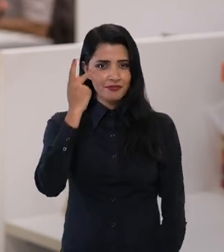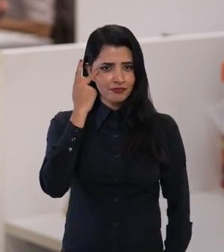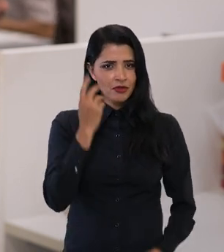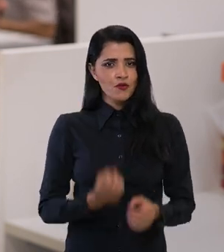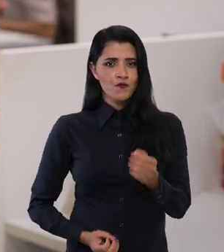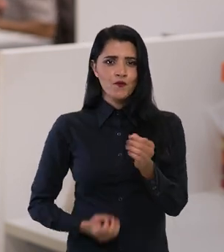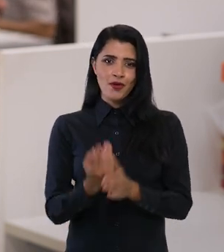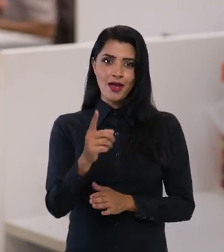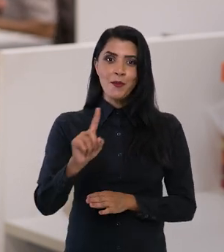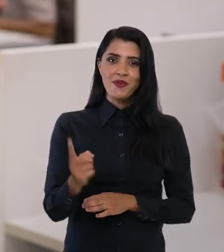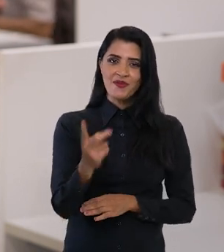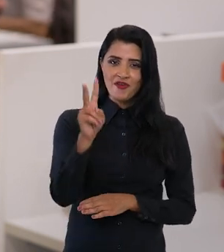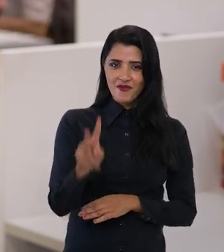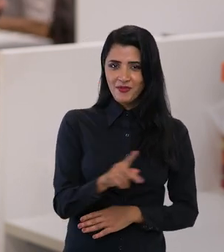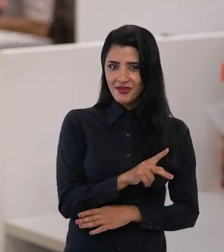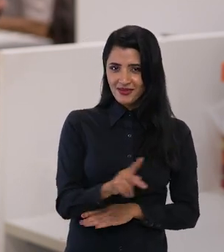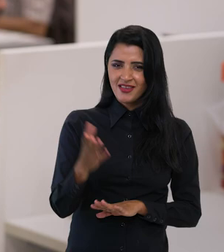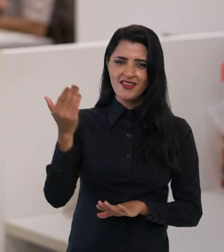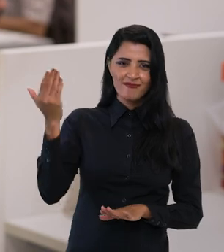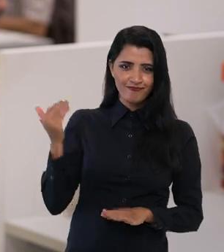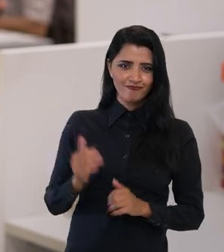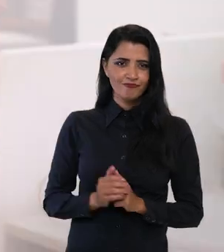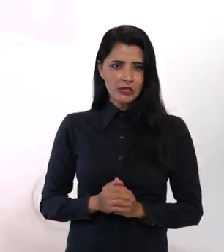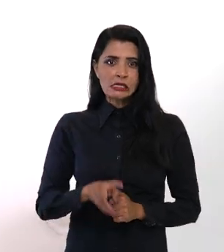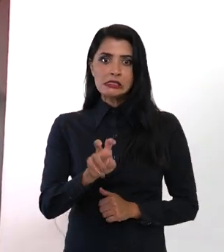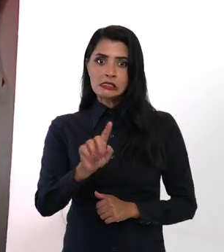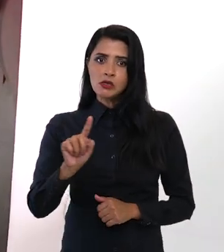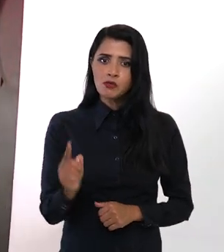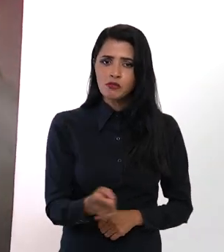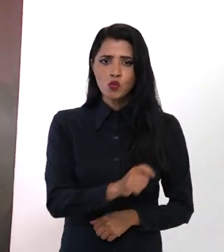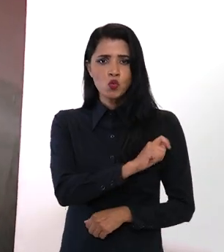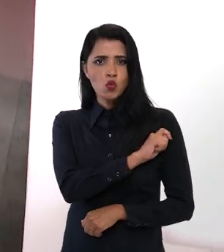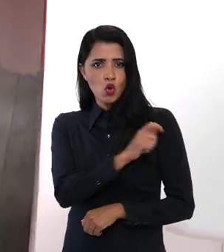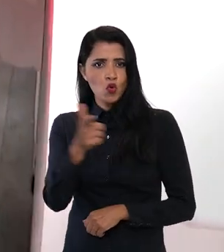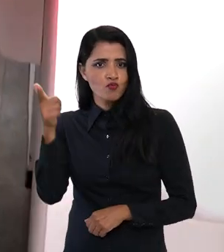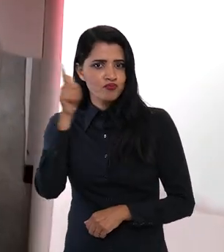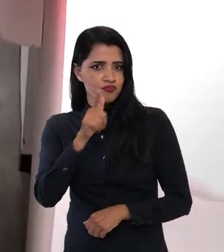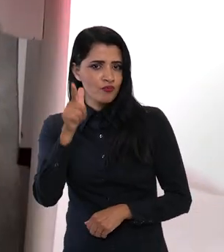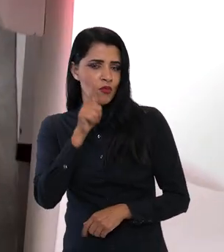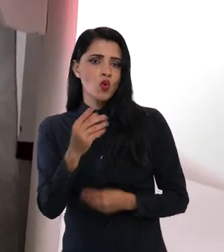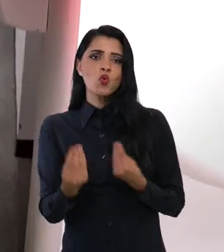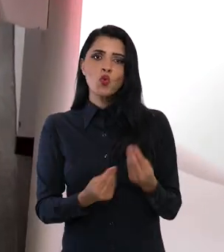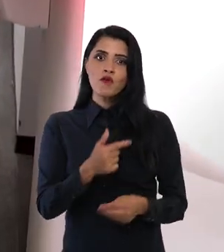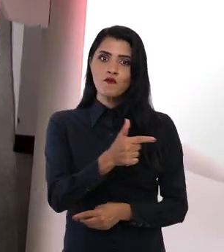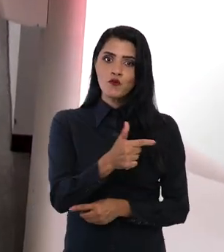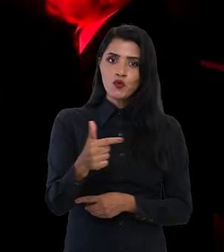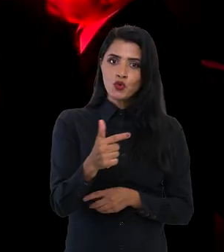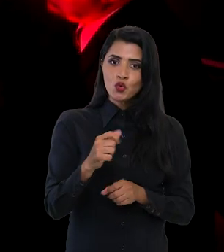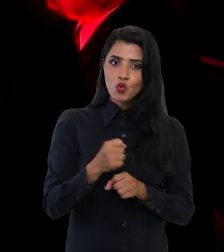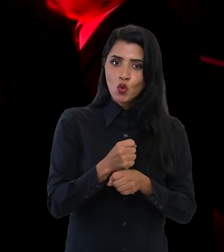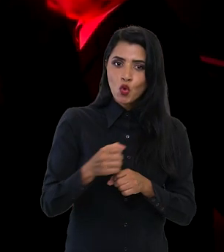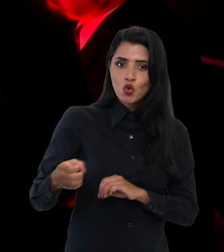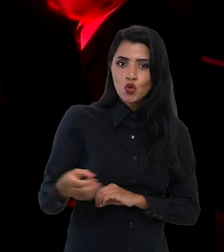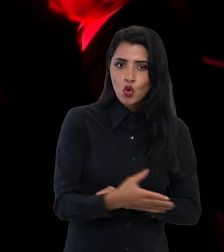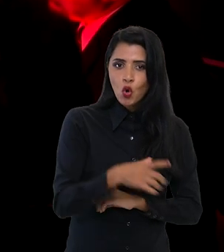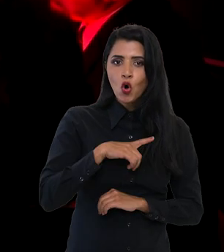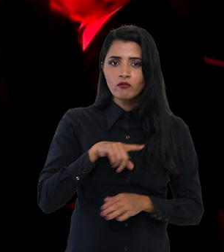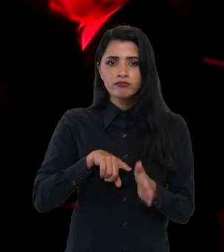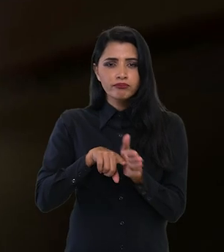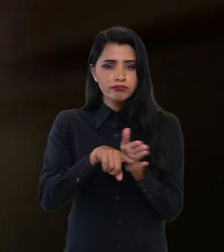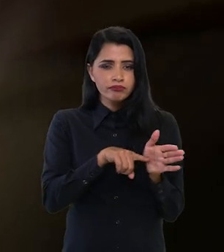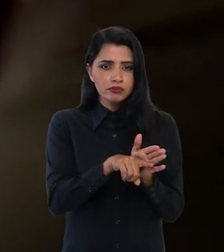ABC Paulista, criada durante o seu primeiro mandato. Cerca de 5 mil alunos serão beneficiados com 22